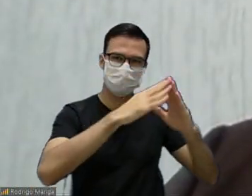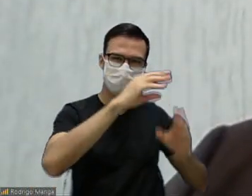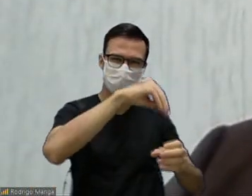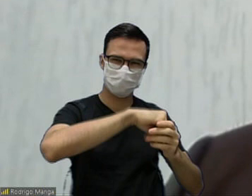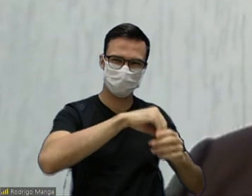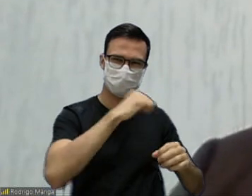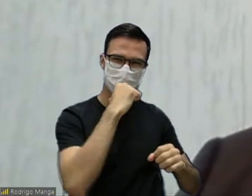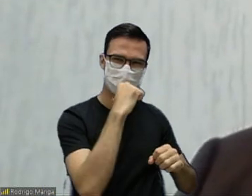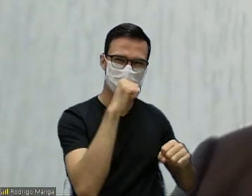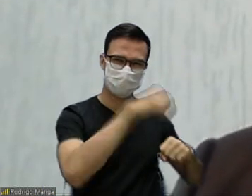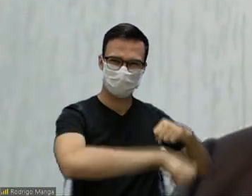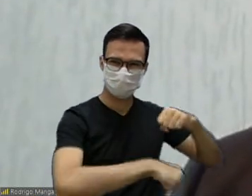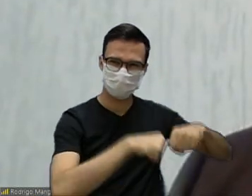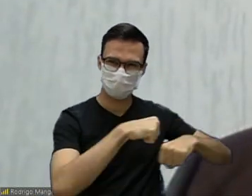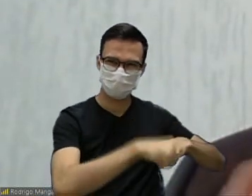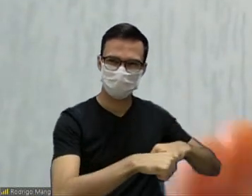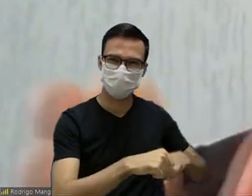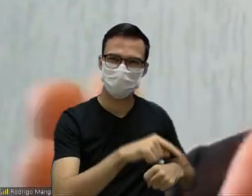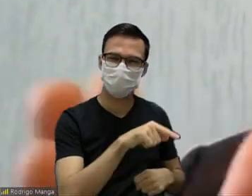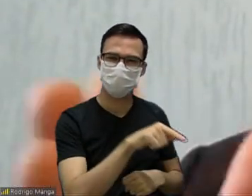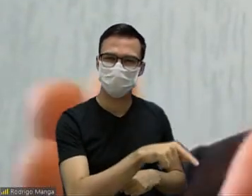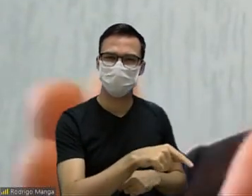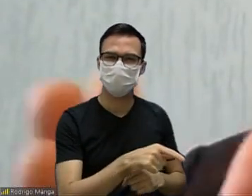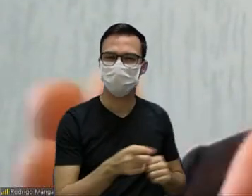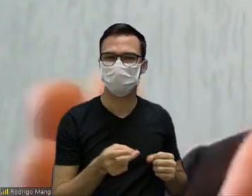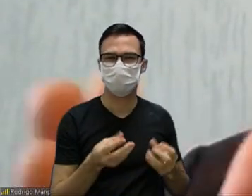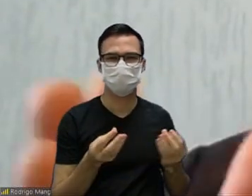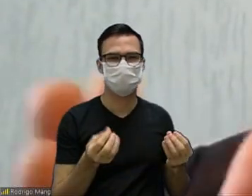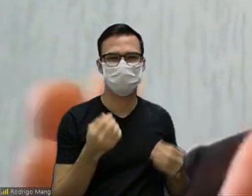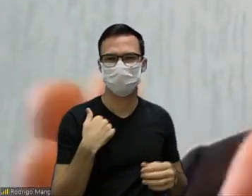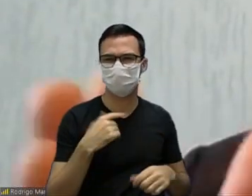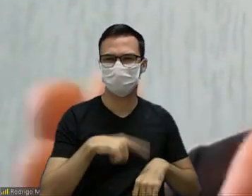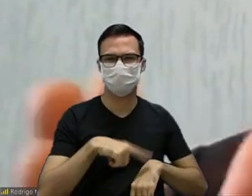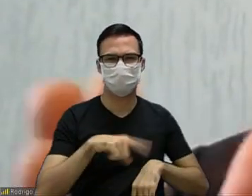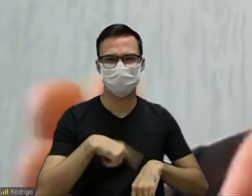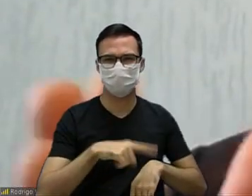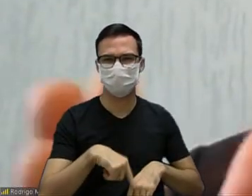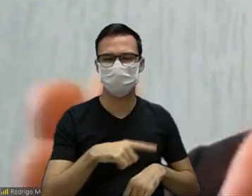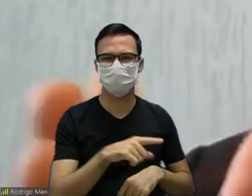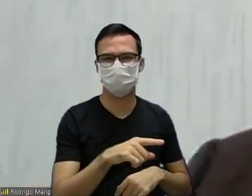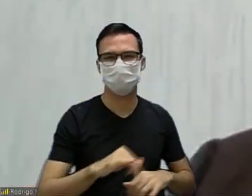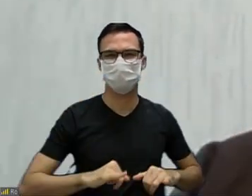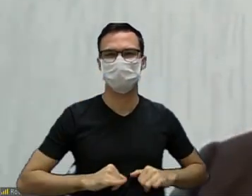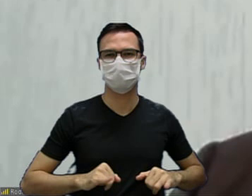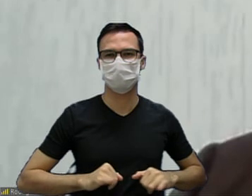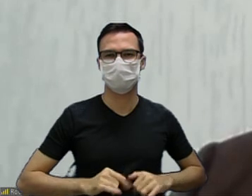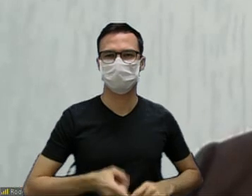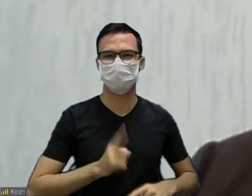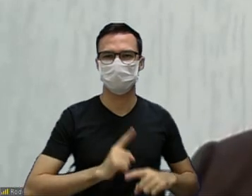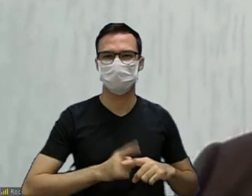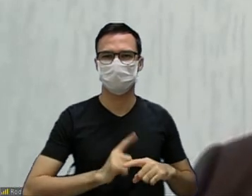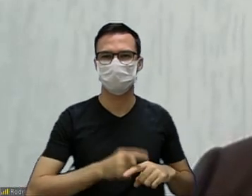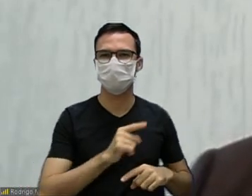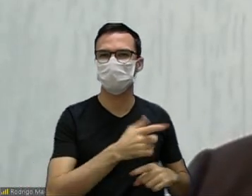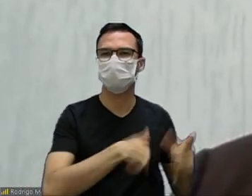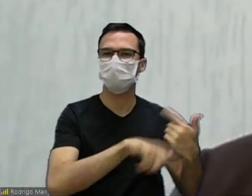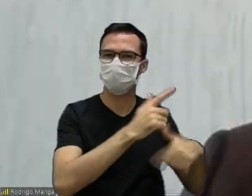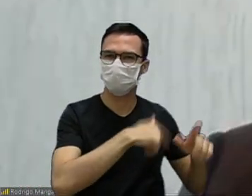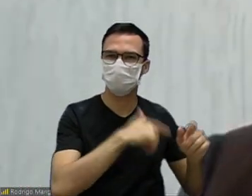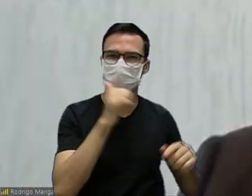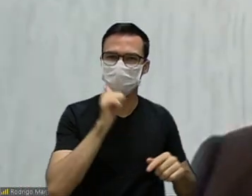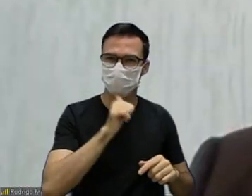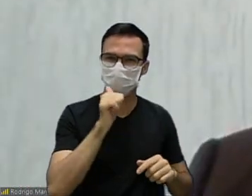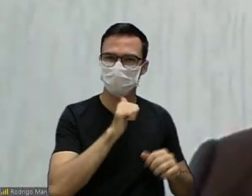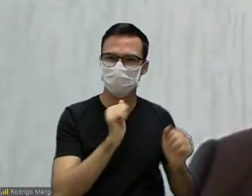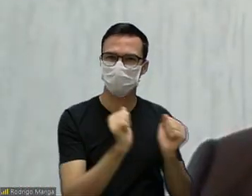elas até ficam muito tempo isso tem mudado graças ao trabalho de outras ativistas que tem